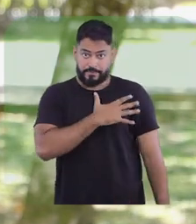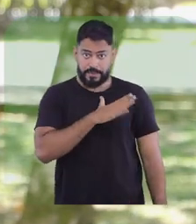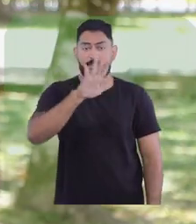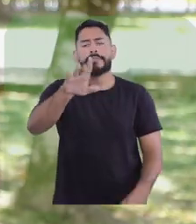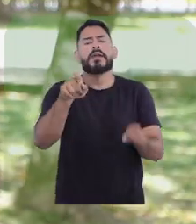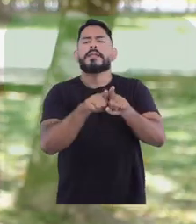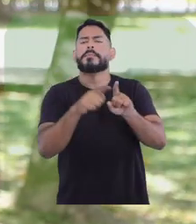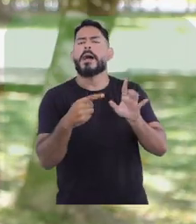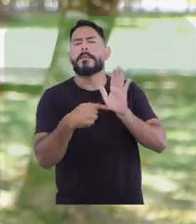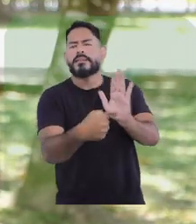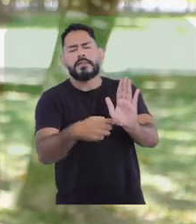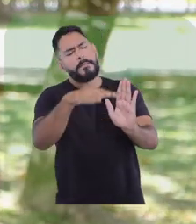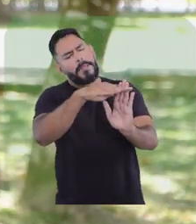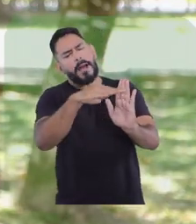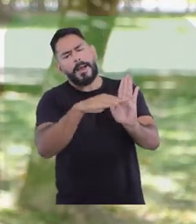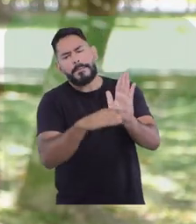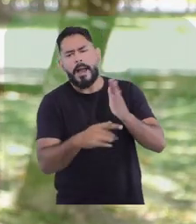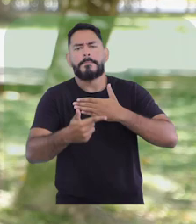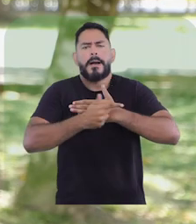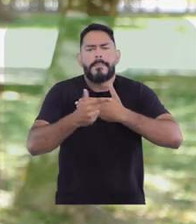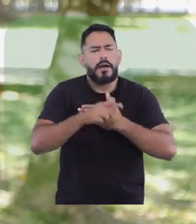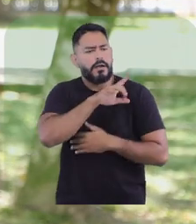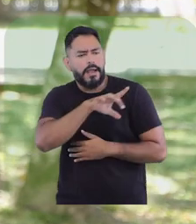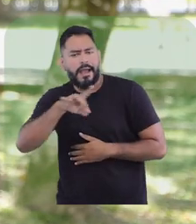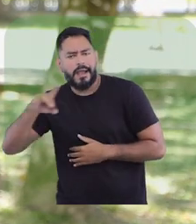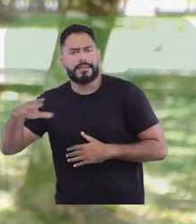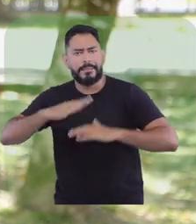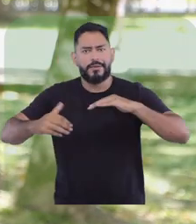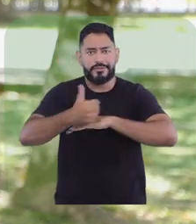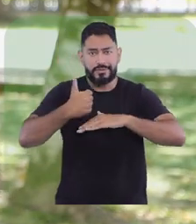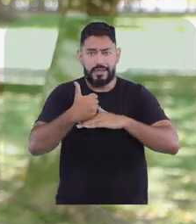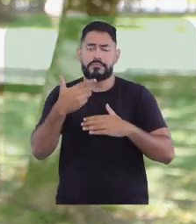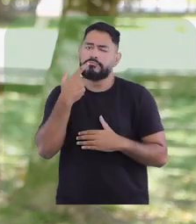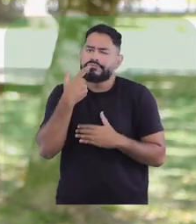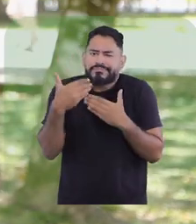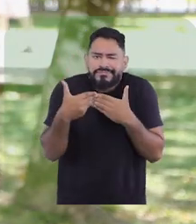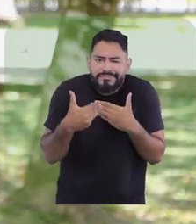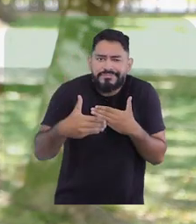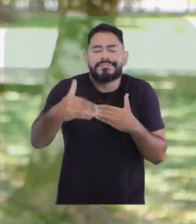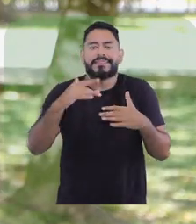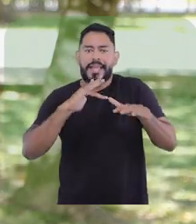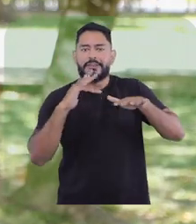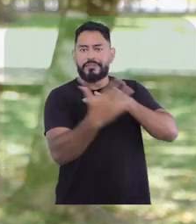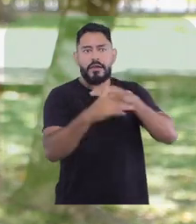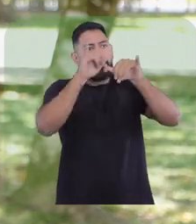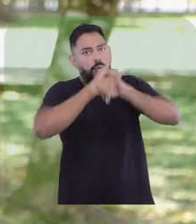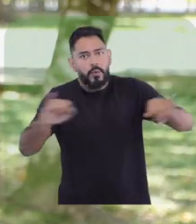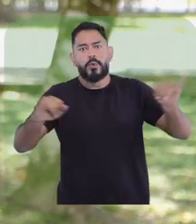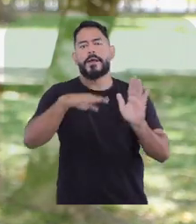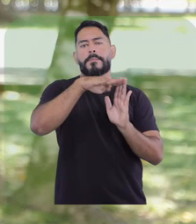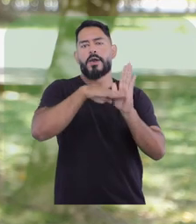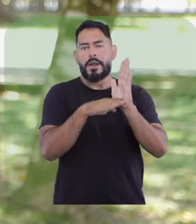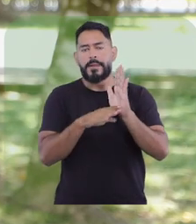instituição. Para apresentar as atribuições desses profissionais, lançaremos, nos próximos dias, nas nossas redes sociais, o